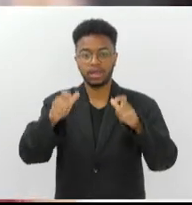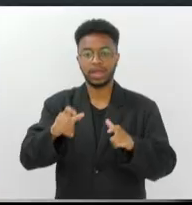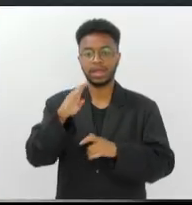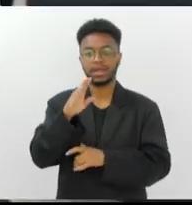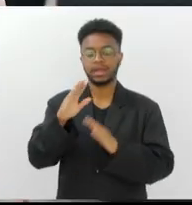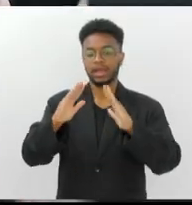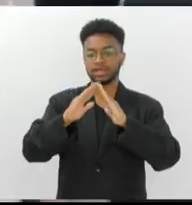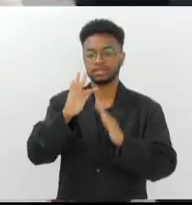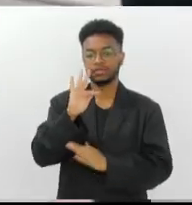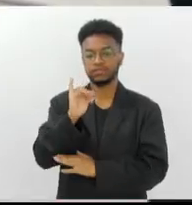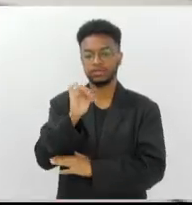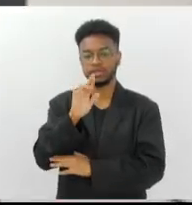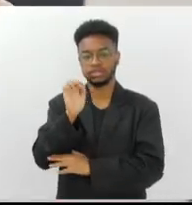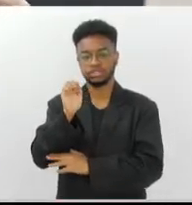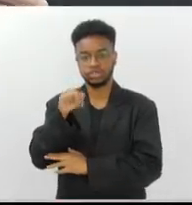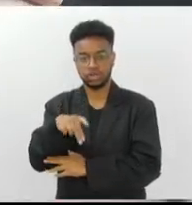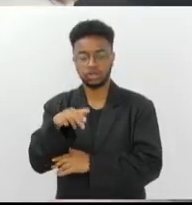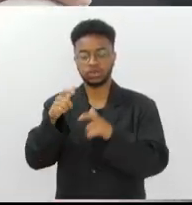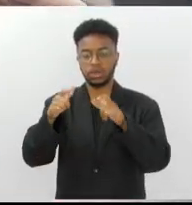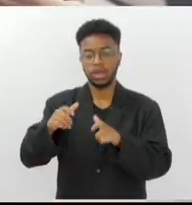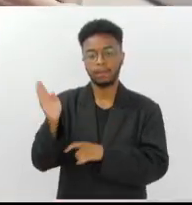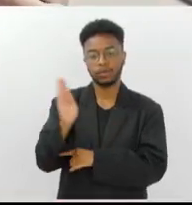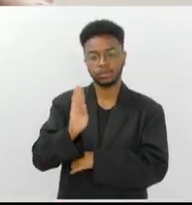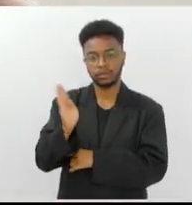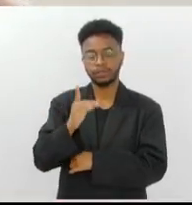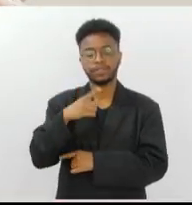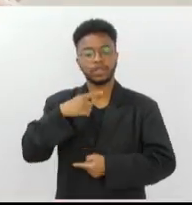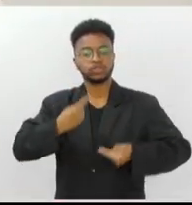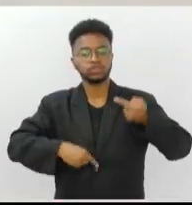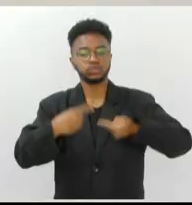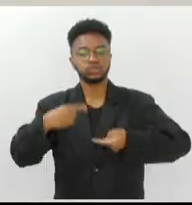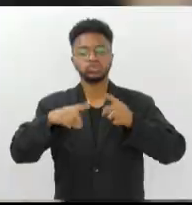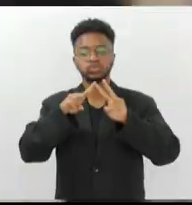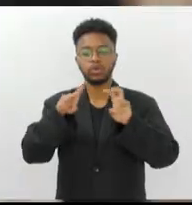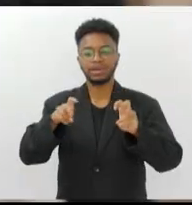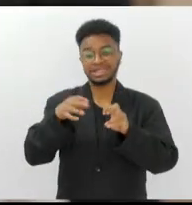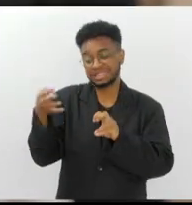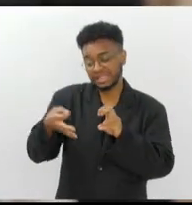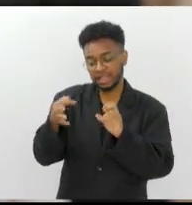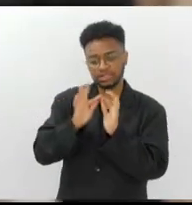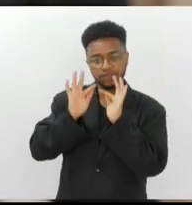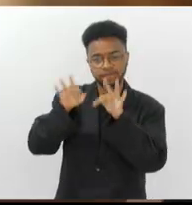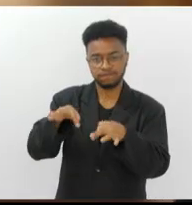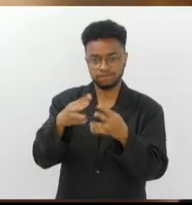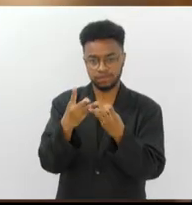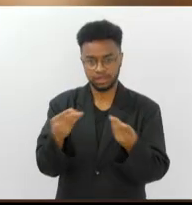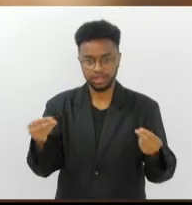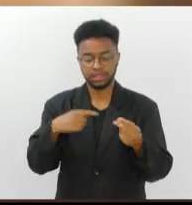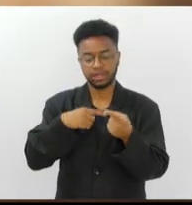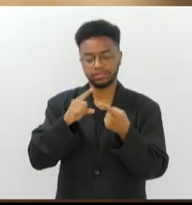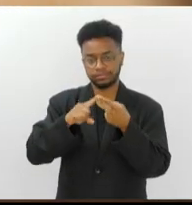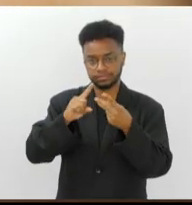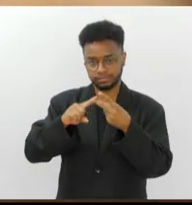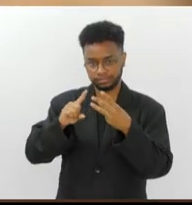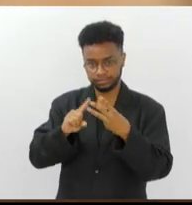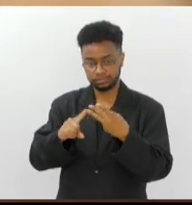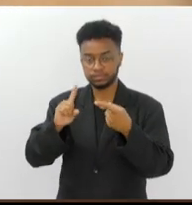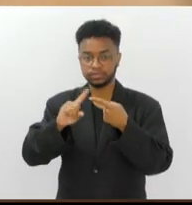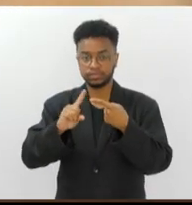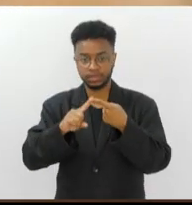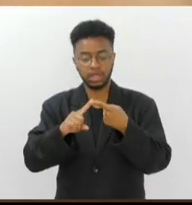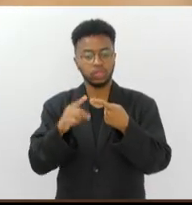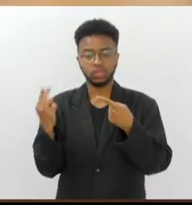Botafogo. As discussões sobre o tema O Fim das Certezas se desdobram em três eixos. Incerteza é uma condição